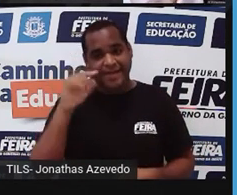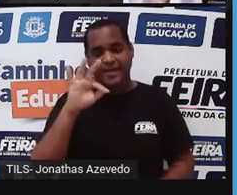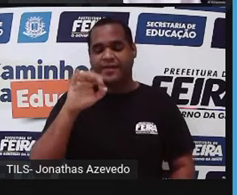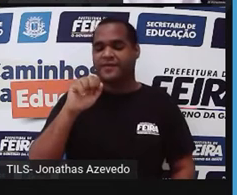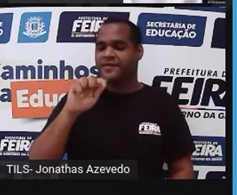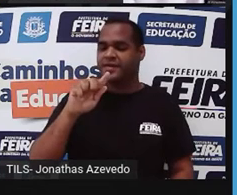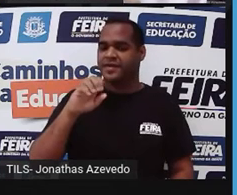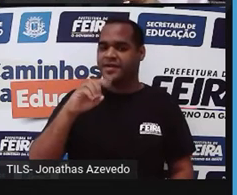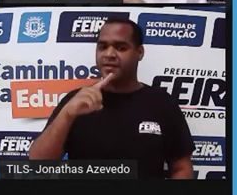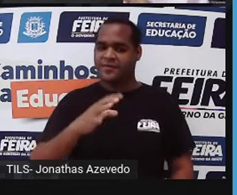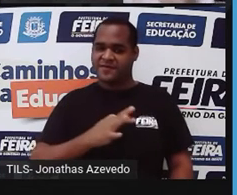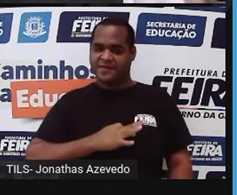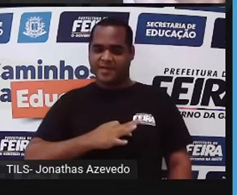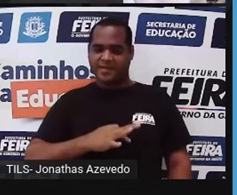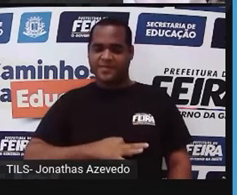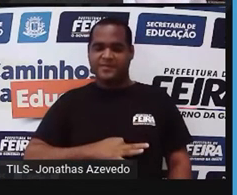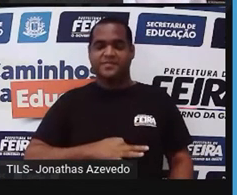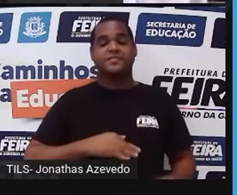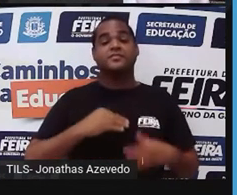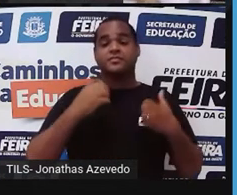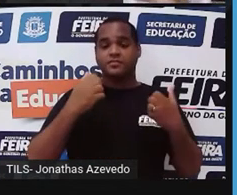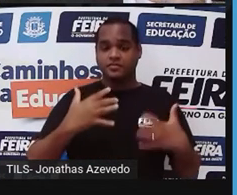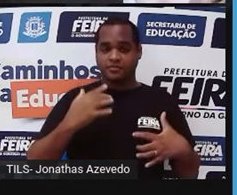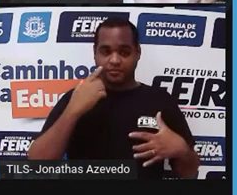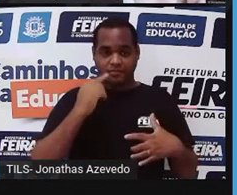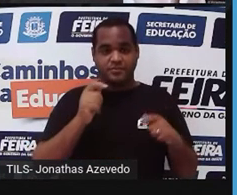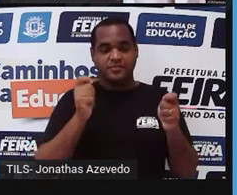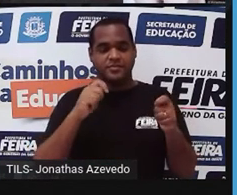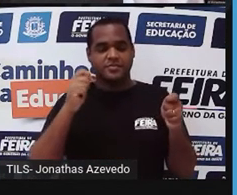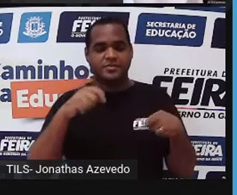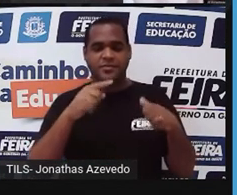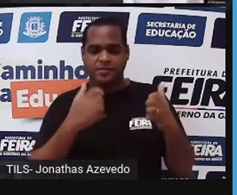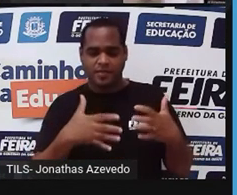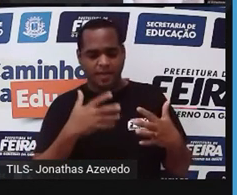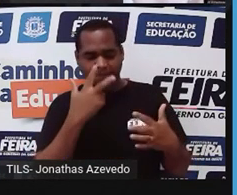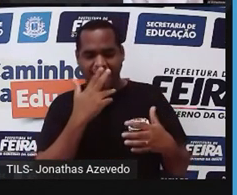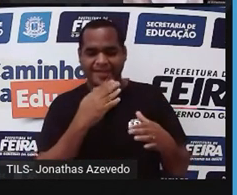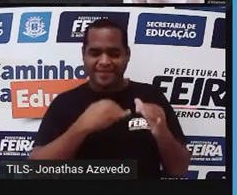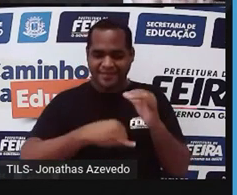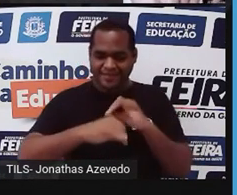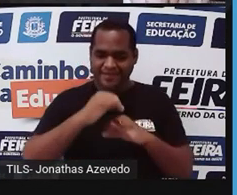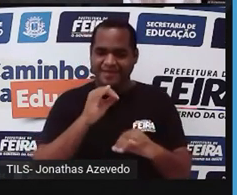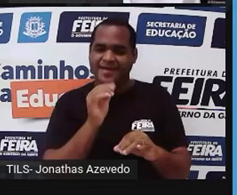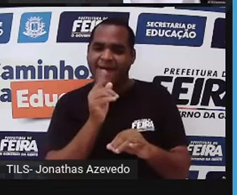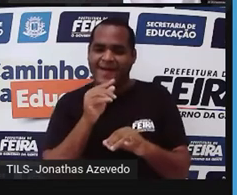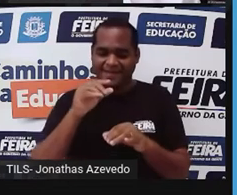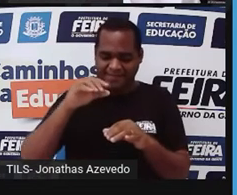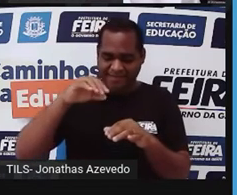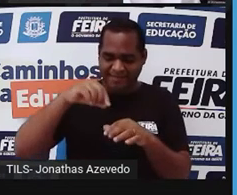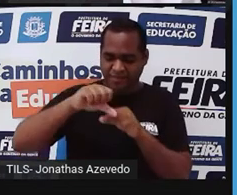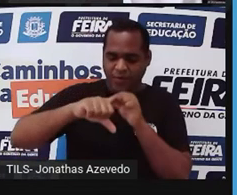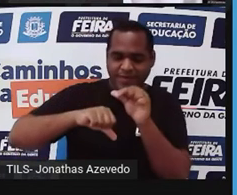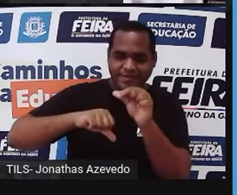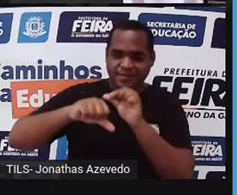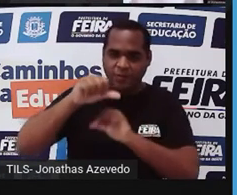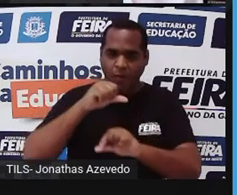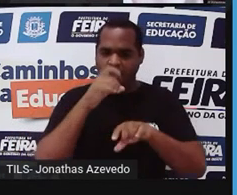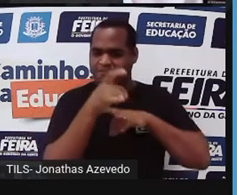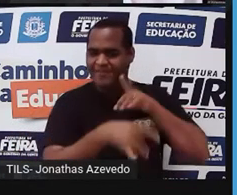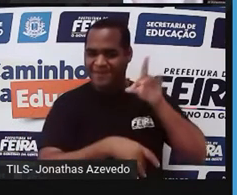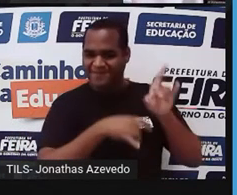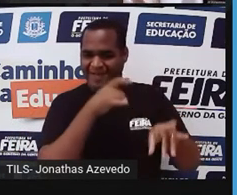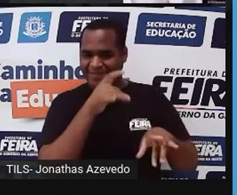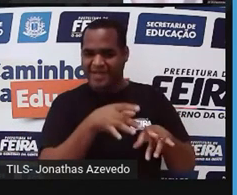fígado faz meio que uma... Ele filtra aí tudo isso desse processo e bota pra fora aquilo que não serve mais, aquilo que